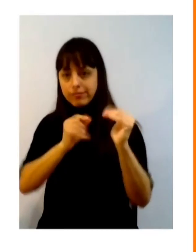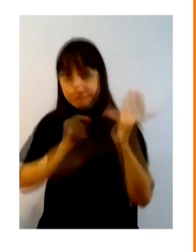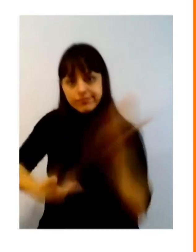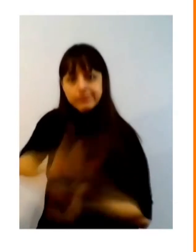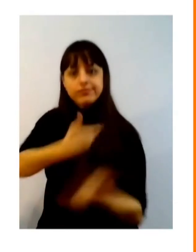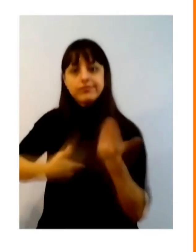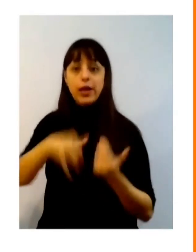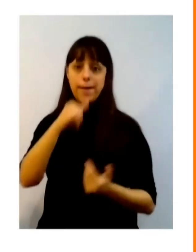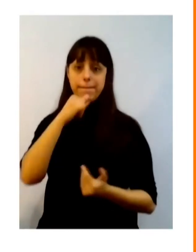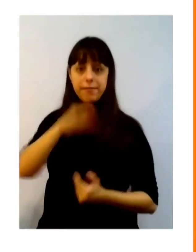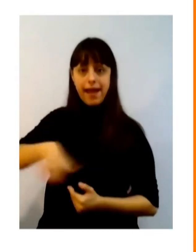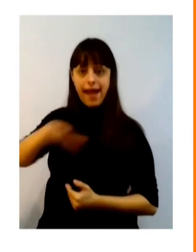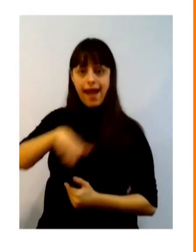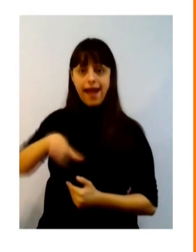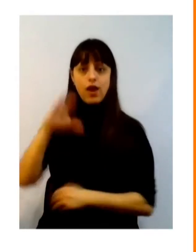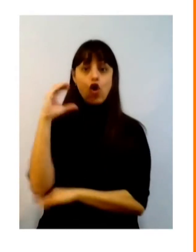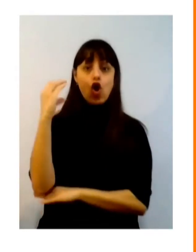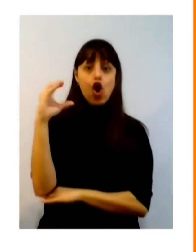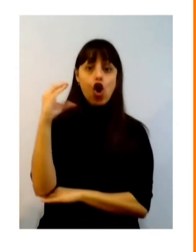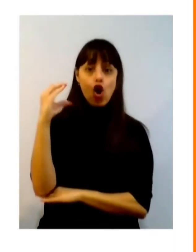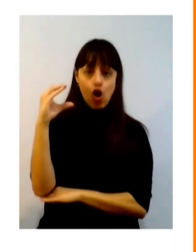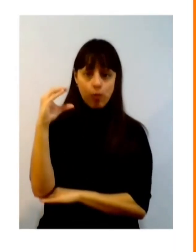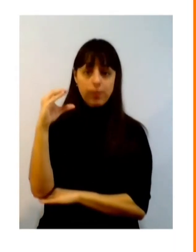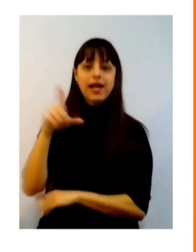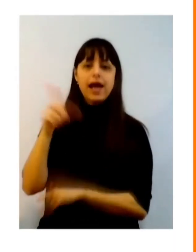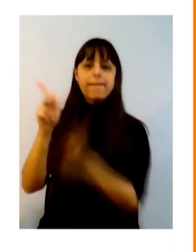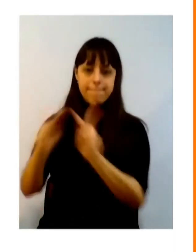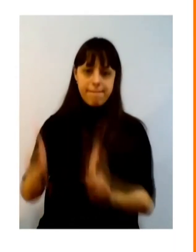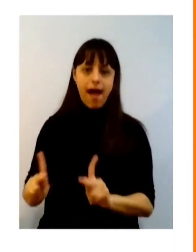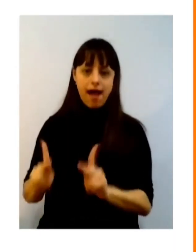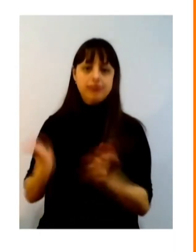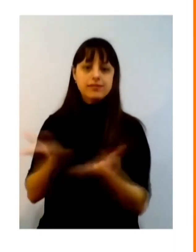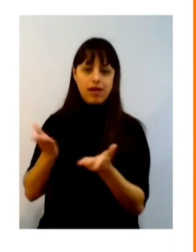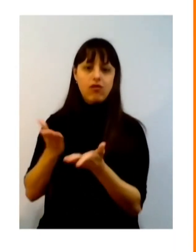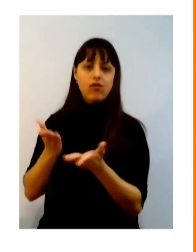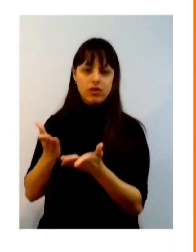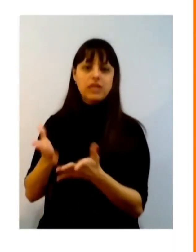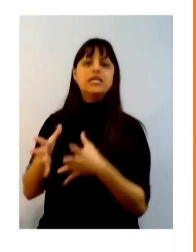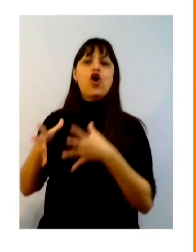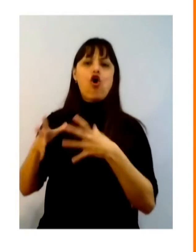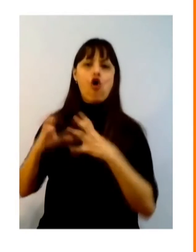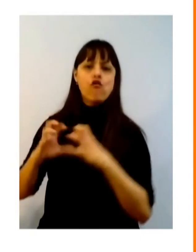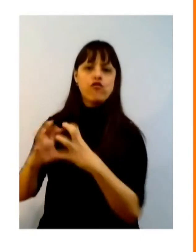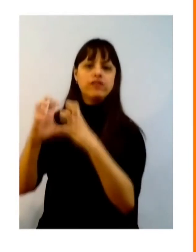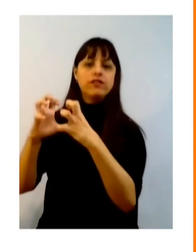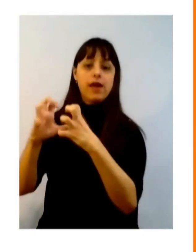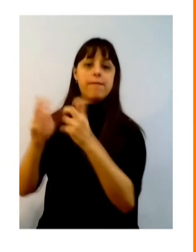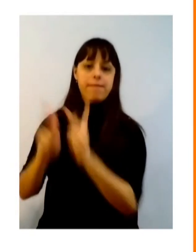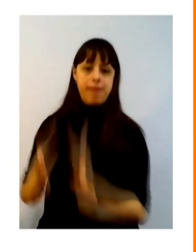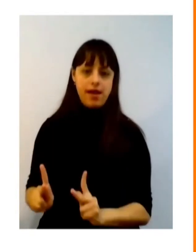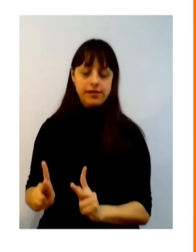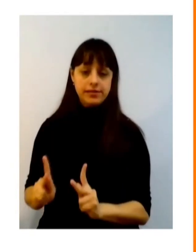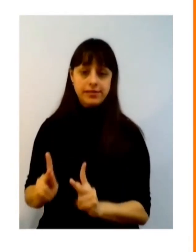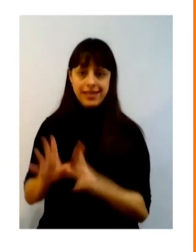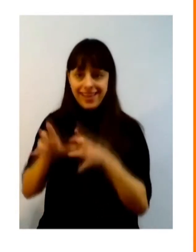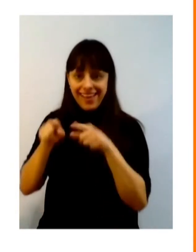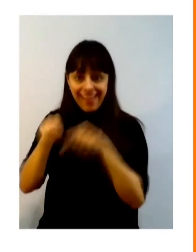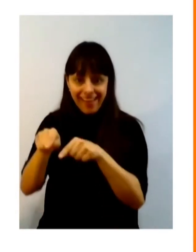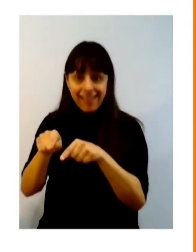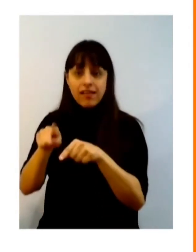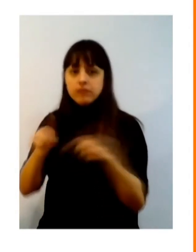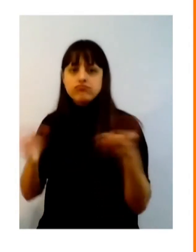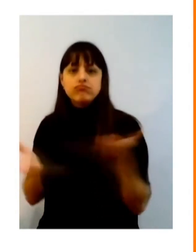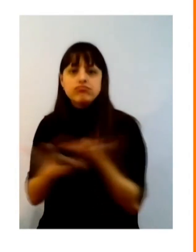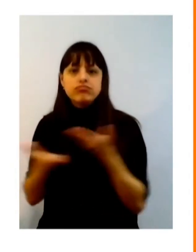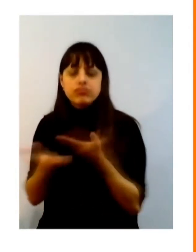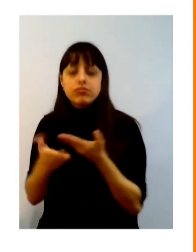região em Colômbia, que foi classificada na Colômbia, escolhemos e dissemos que a elite é um grupo de